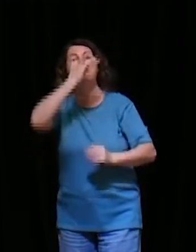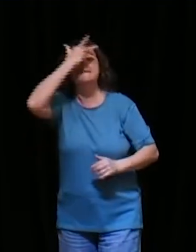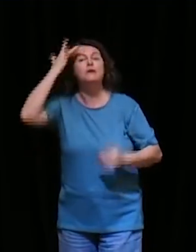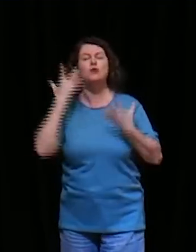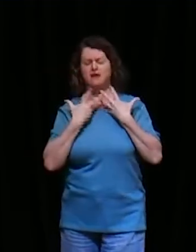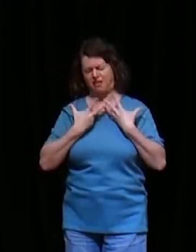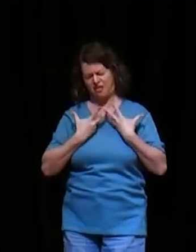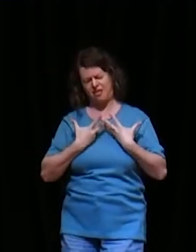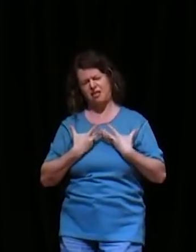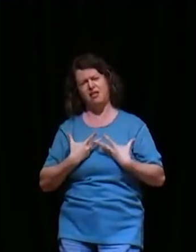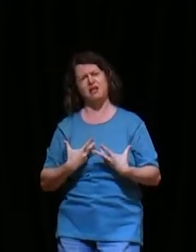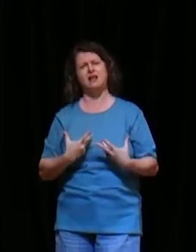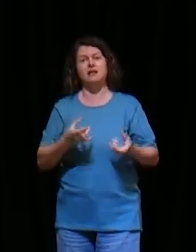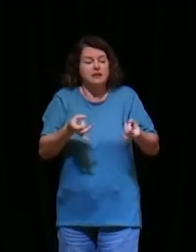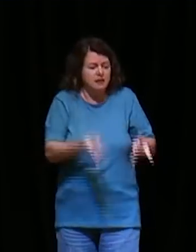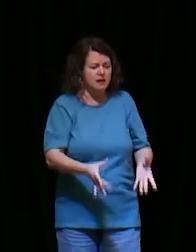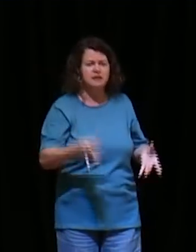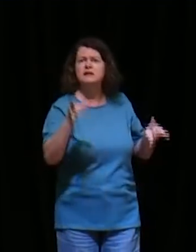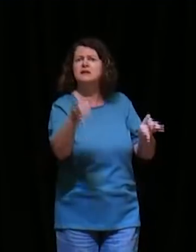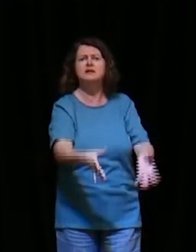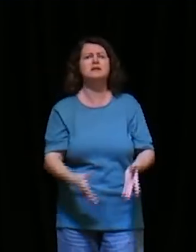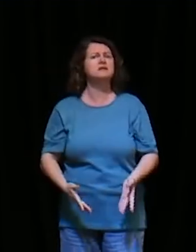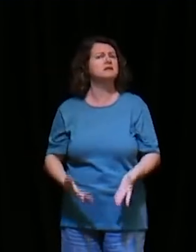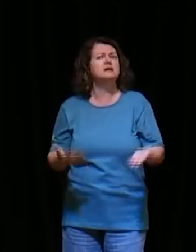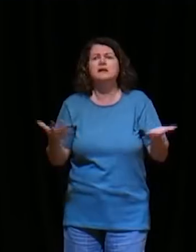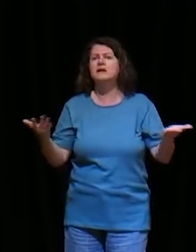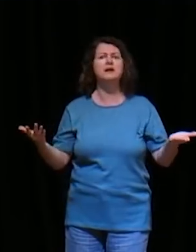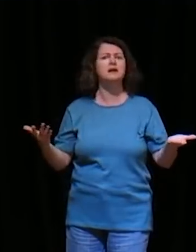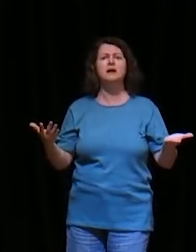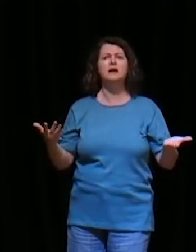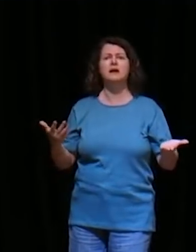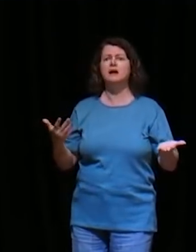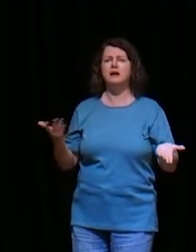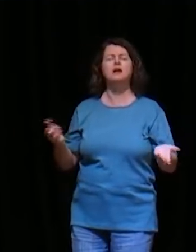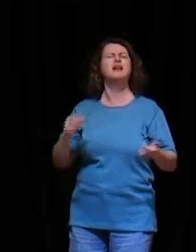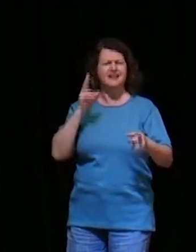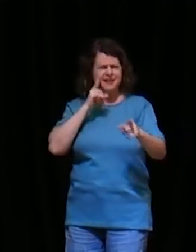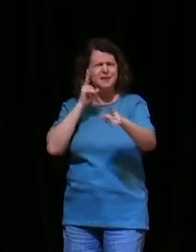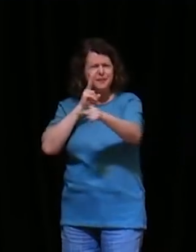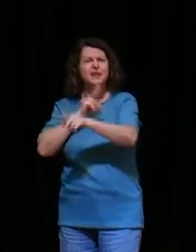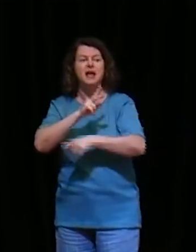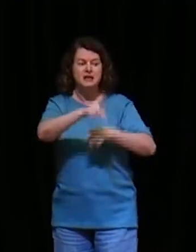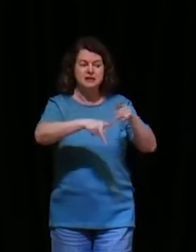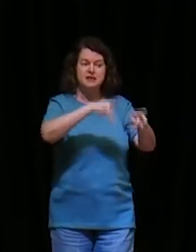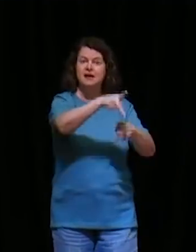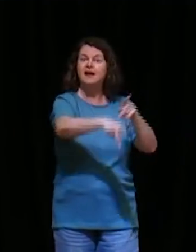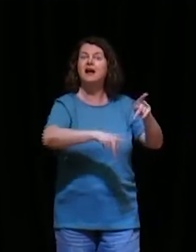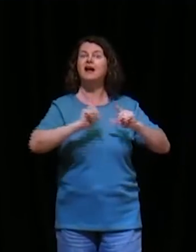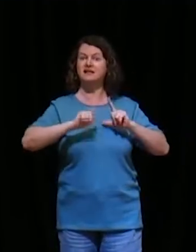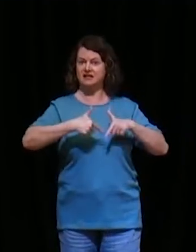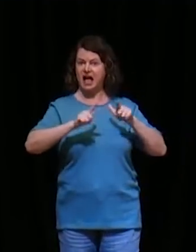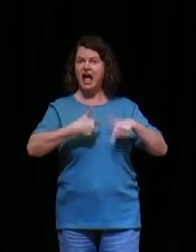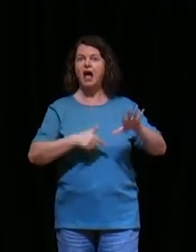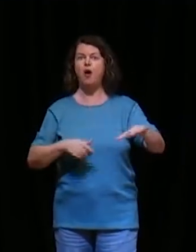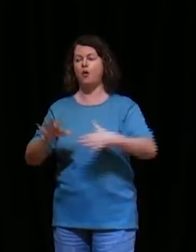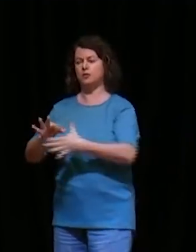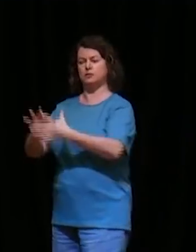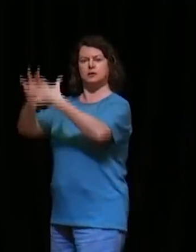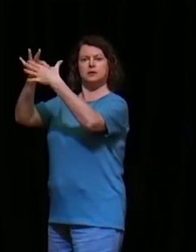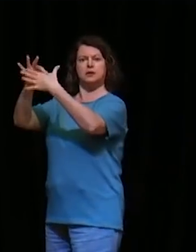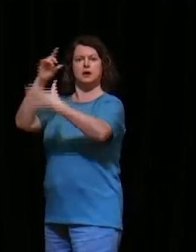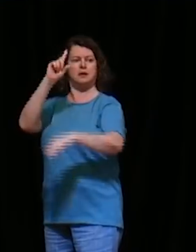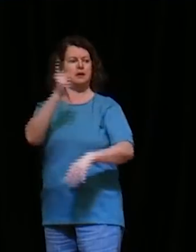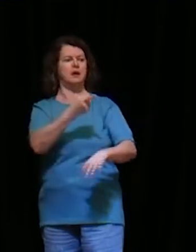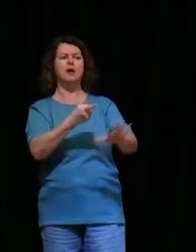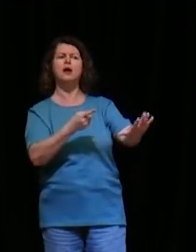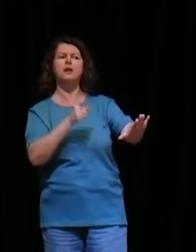chegam em lugar nenhum, é interessante que todas as vezes, que Israel vai para a batalha, o líder fala assim, ó, fiquem calados, porque tem